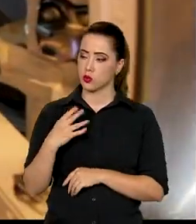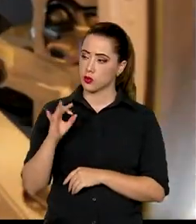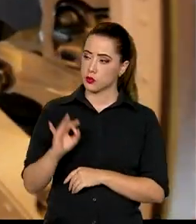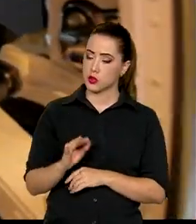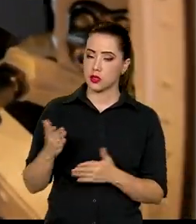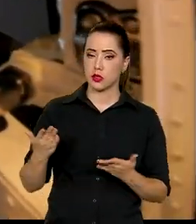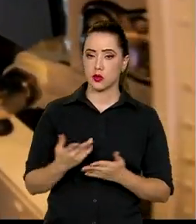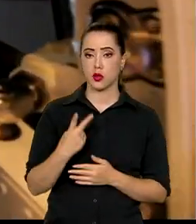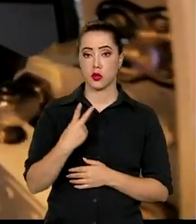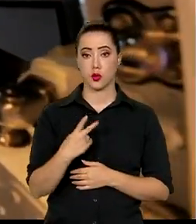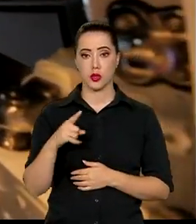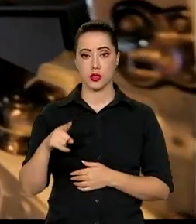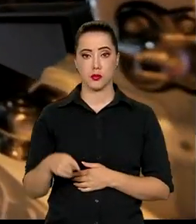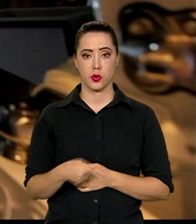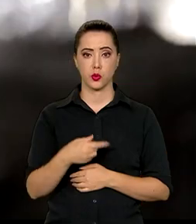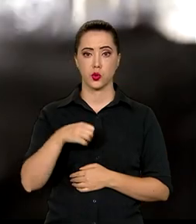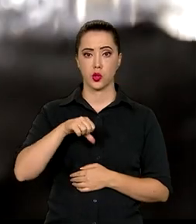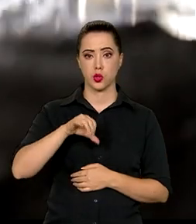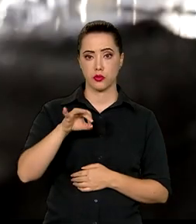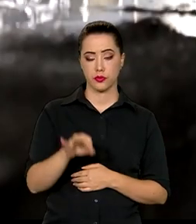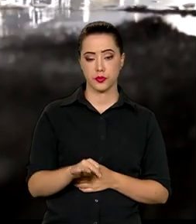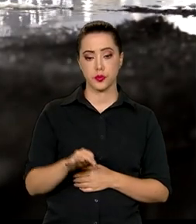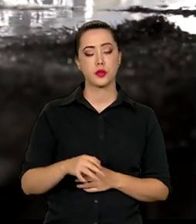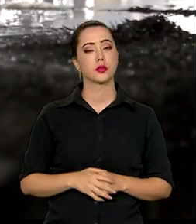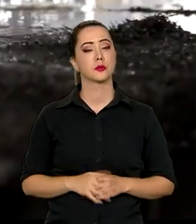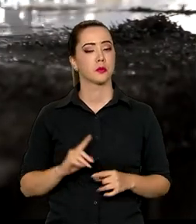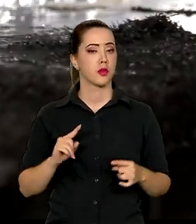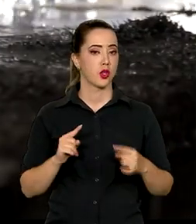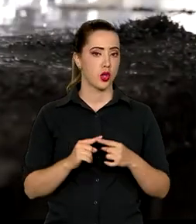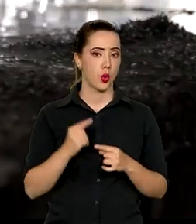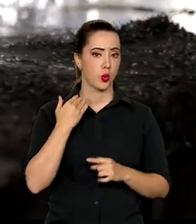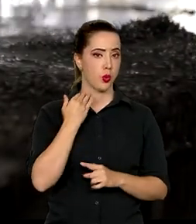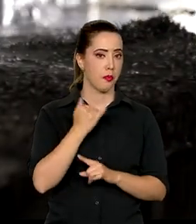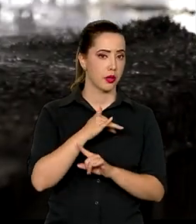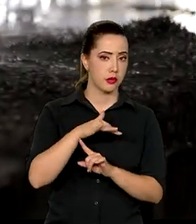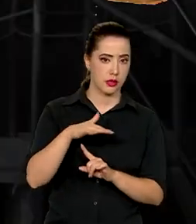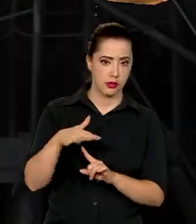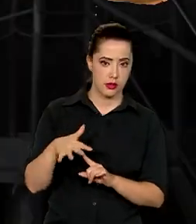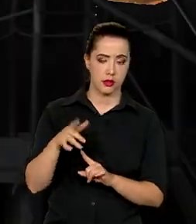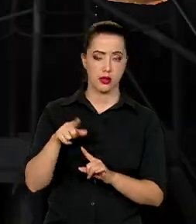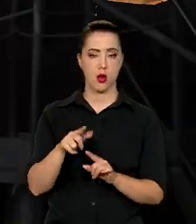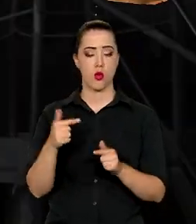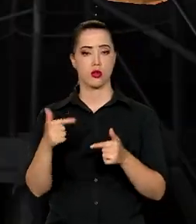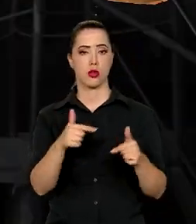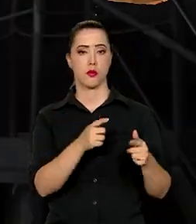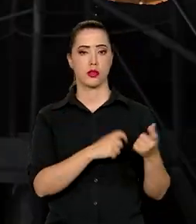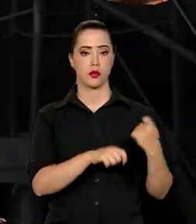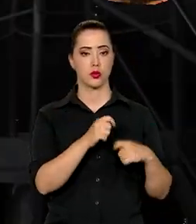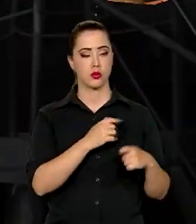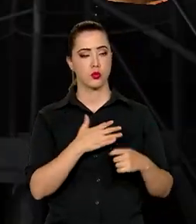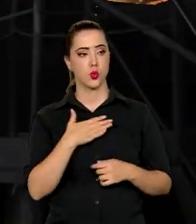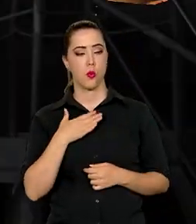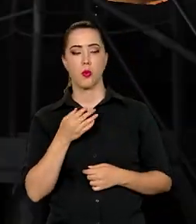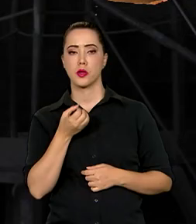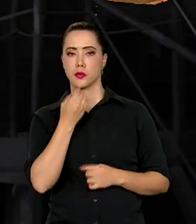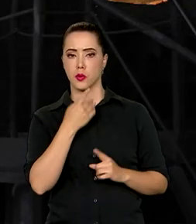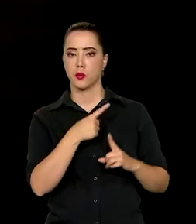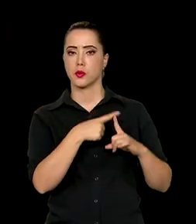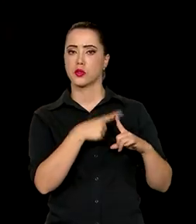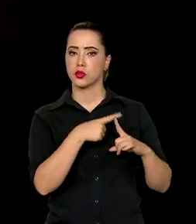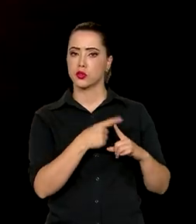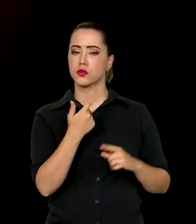para 2,9%. De acordo com o Banco, a atividade econômica surpreendeu novamente